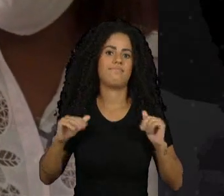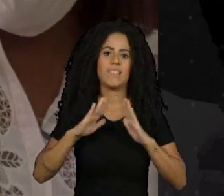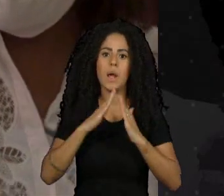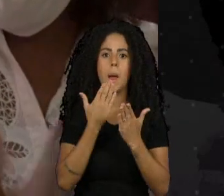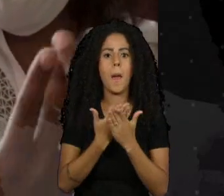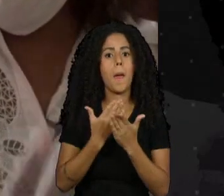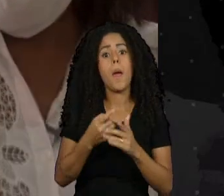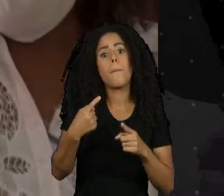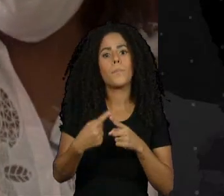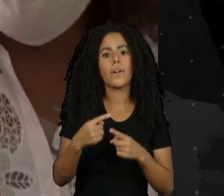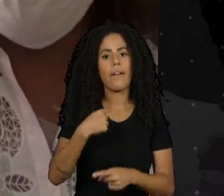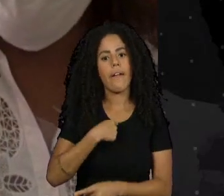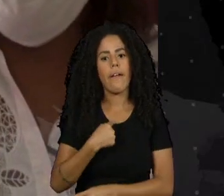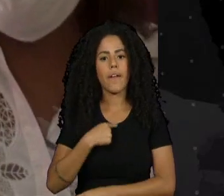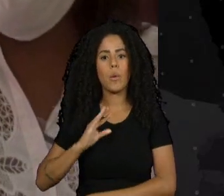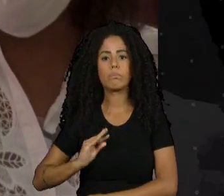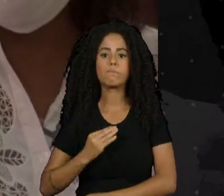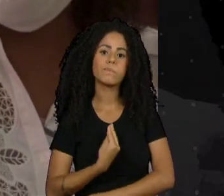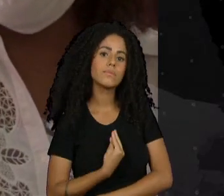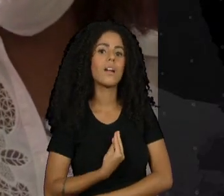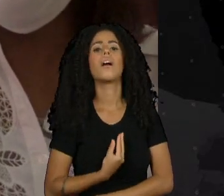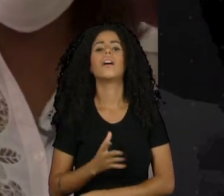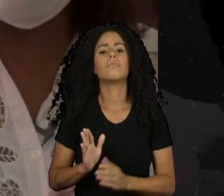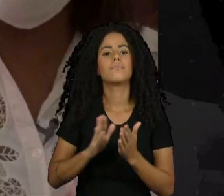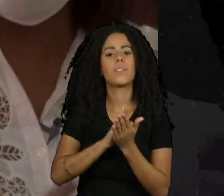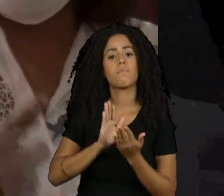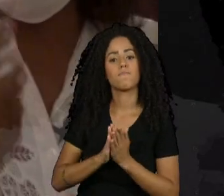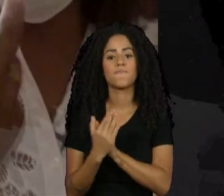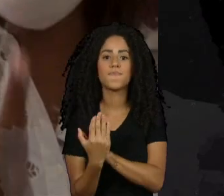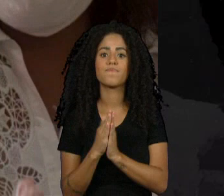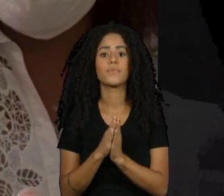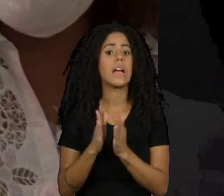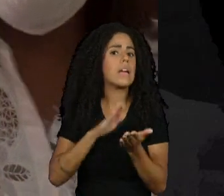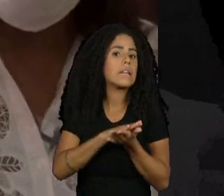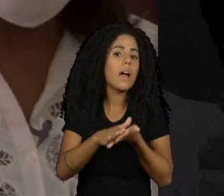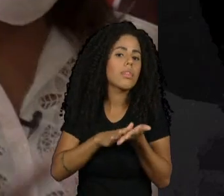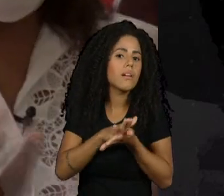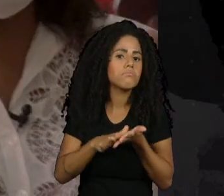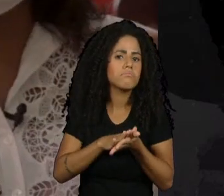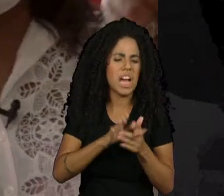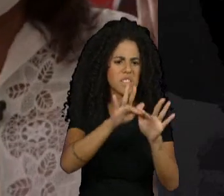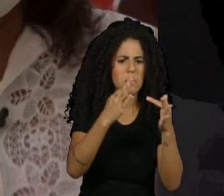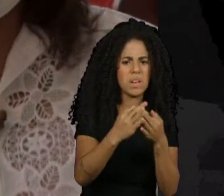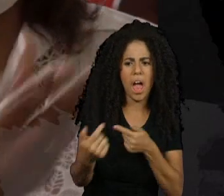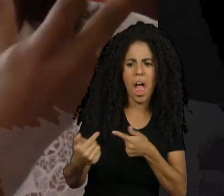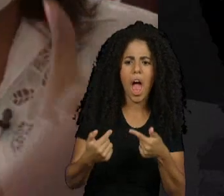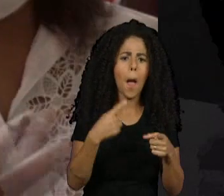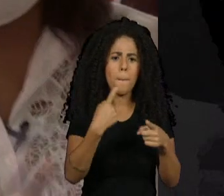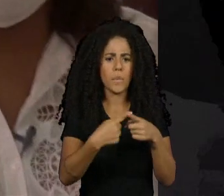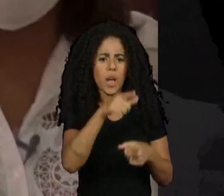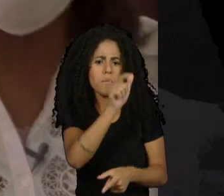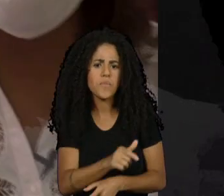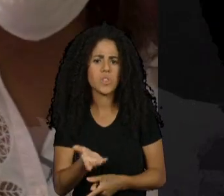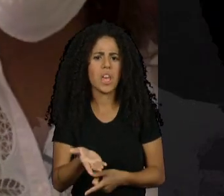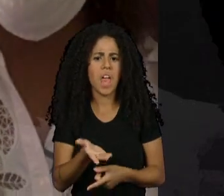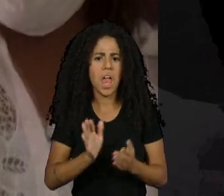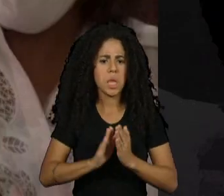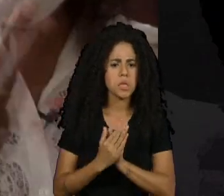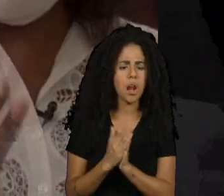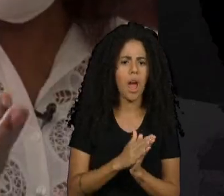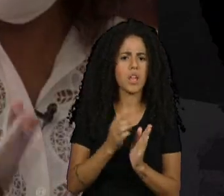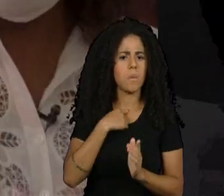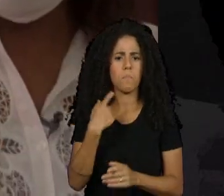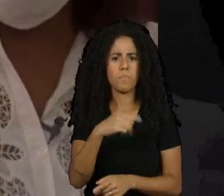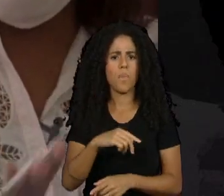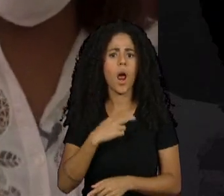à transexualidade, à travestilidade. Nunca fui questionada, né? Nunca se tive um ponto de um pai tirar uma criança aqui da escola